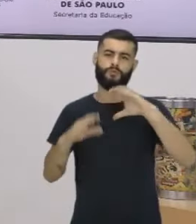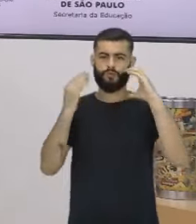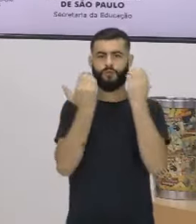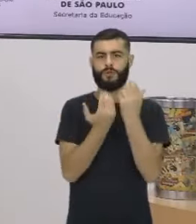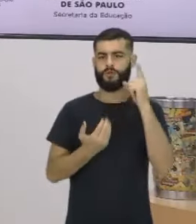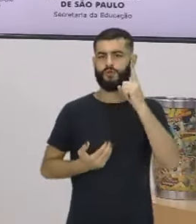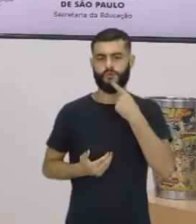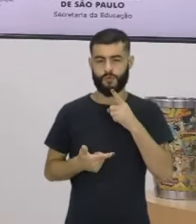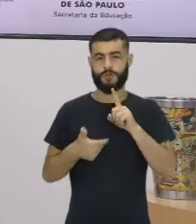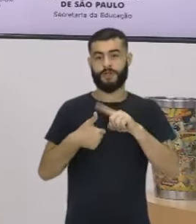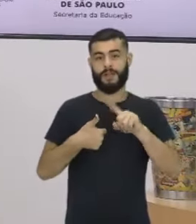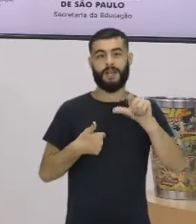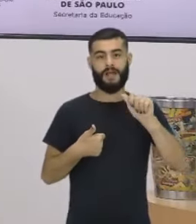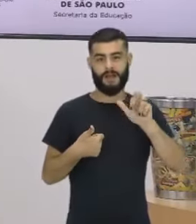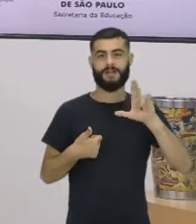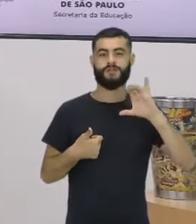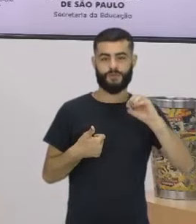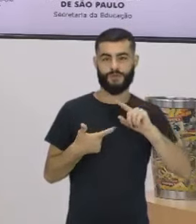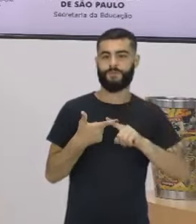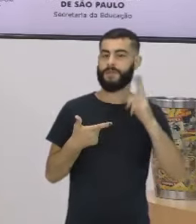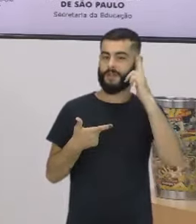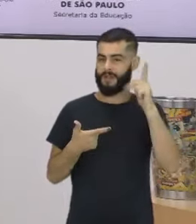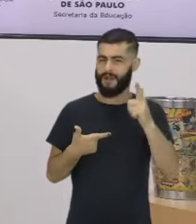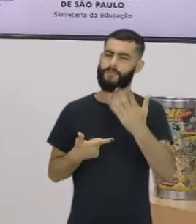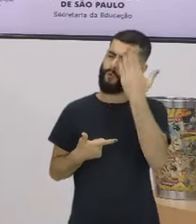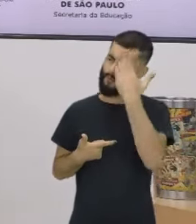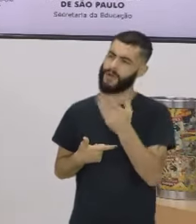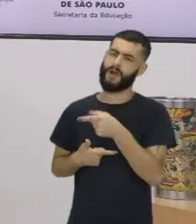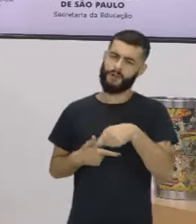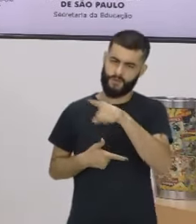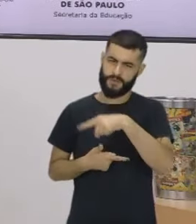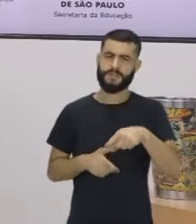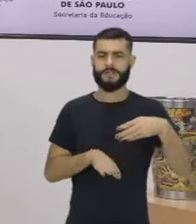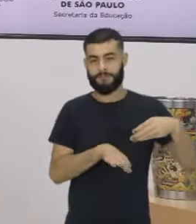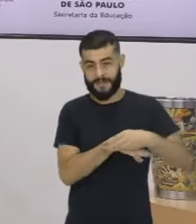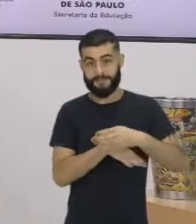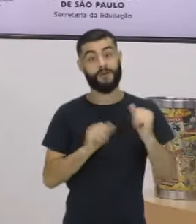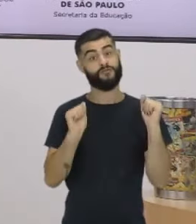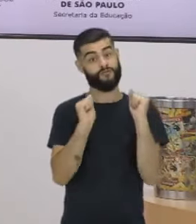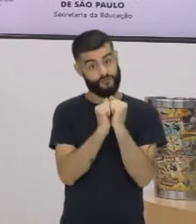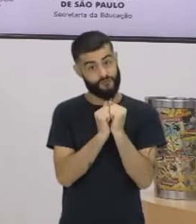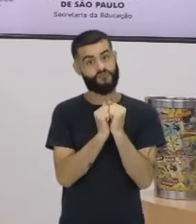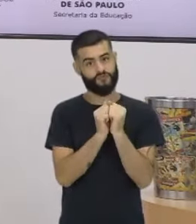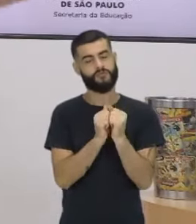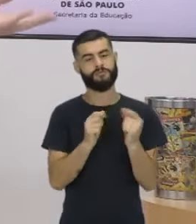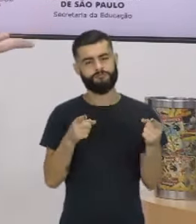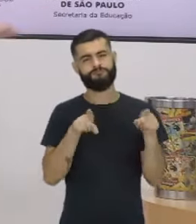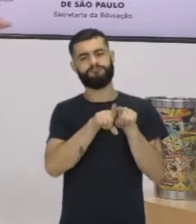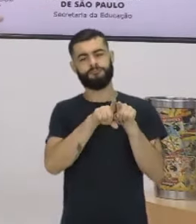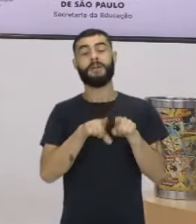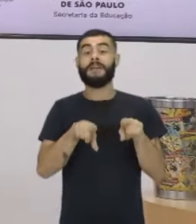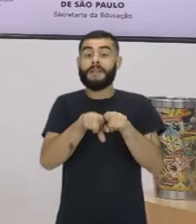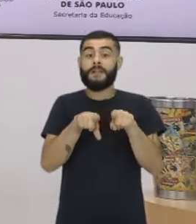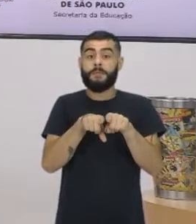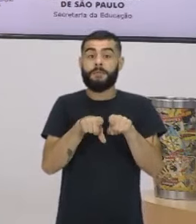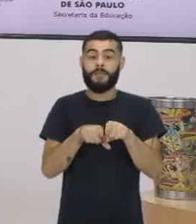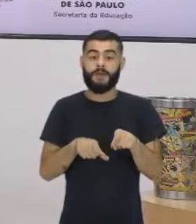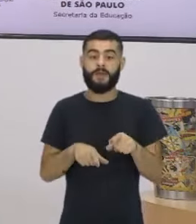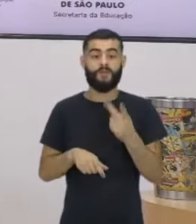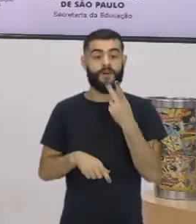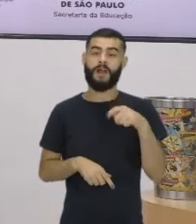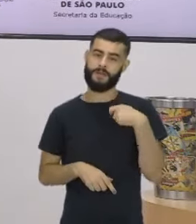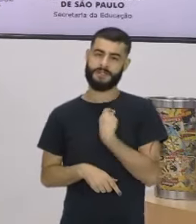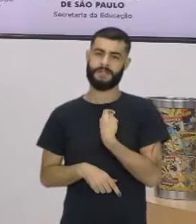Laércio e o Guilherme. Muito obrigado pela participação de vocês, o companheirismo e também já pra aproveitar e levar o meu